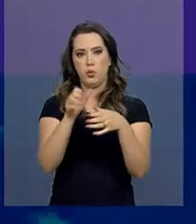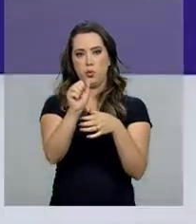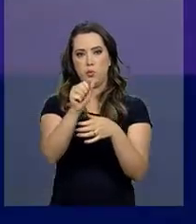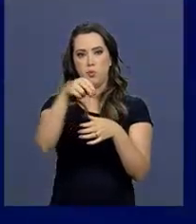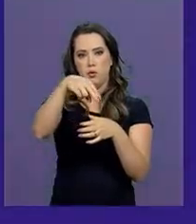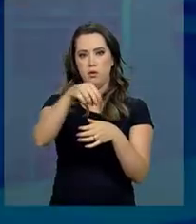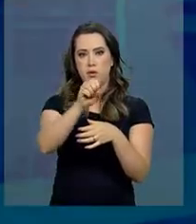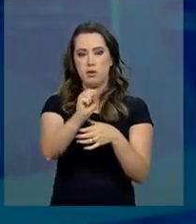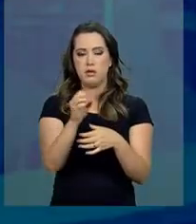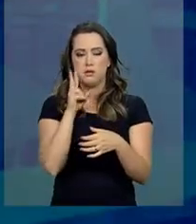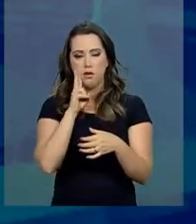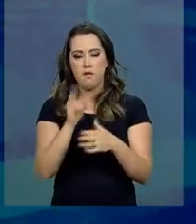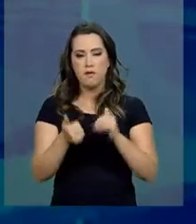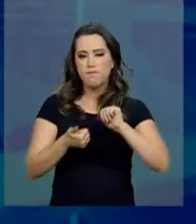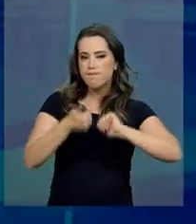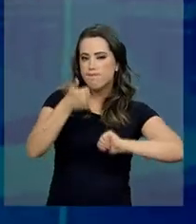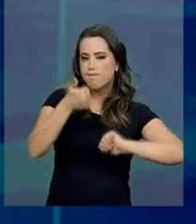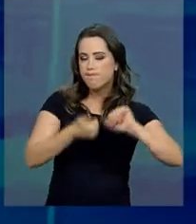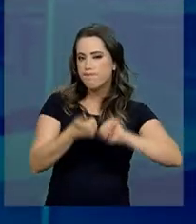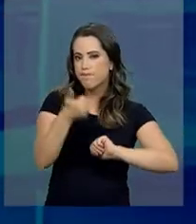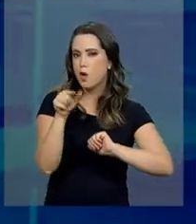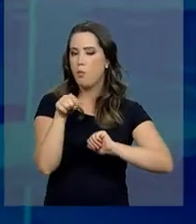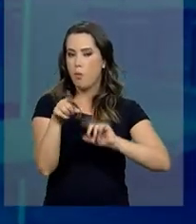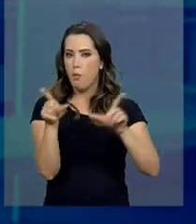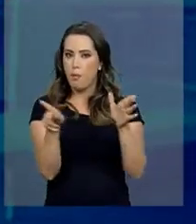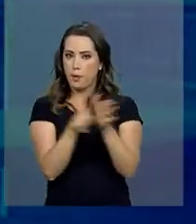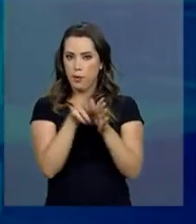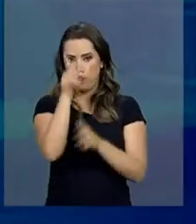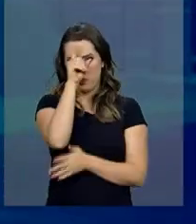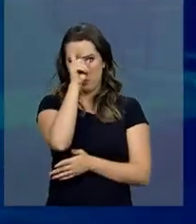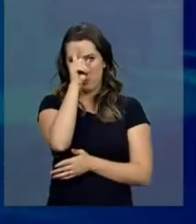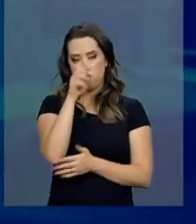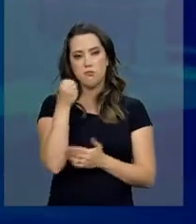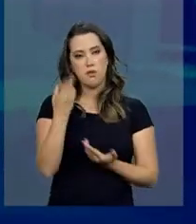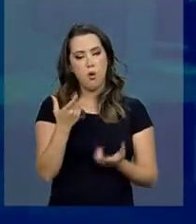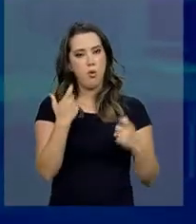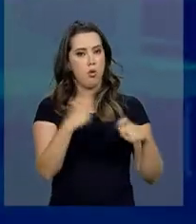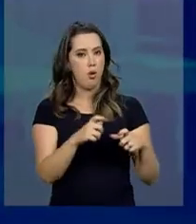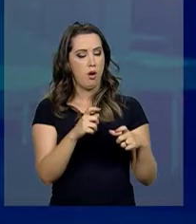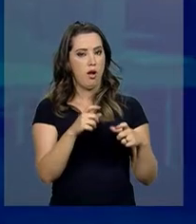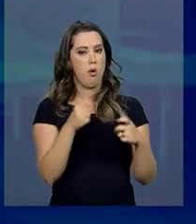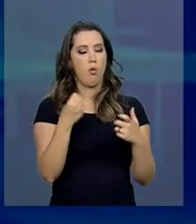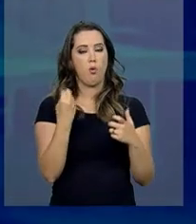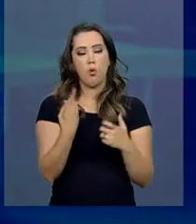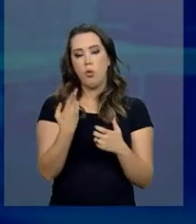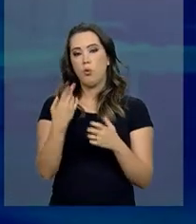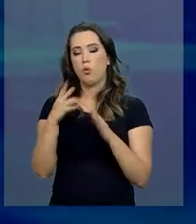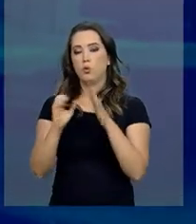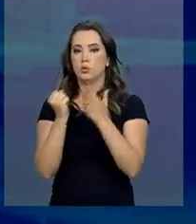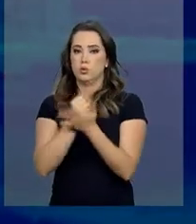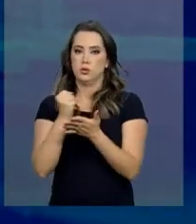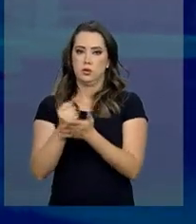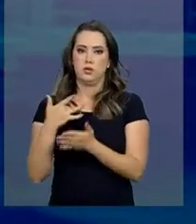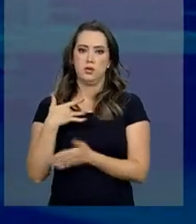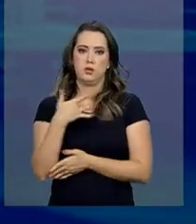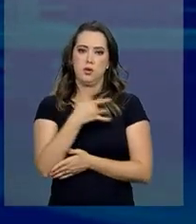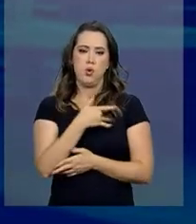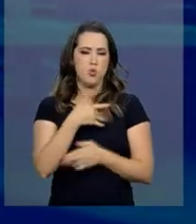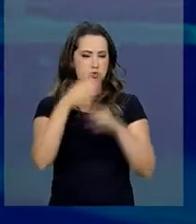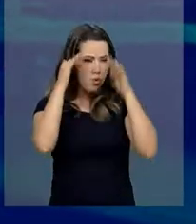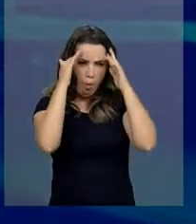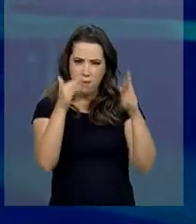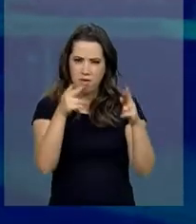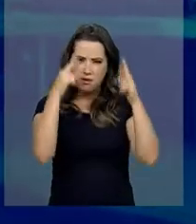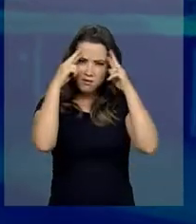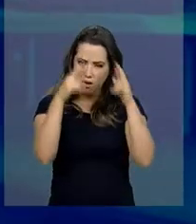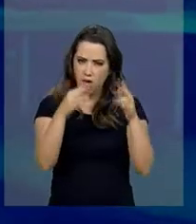os índices de qualidade hospitalar. O estabelecimento hospitalar ou plano de saúde que descumprir a norma após a publicação